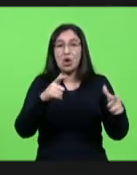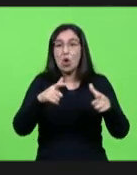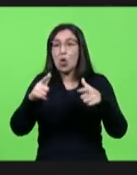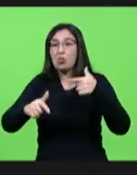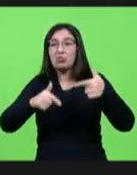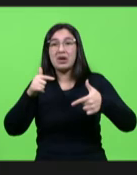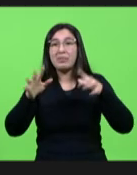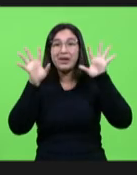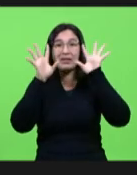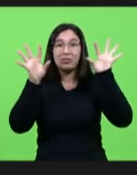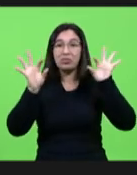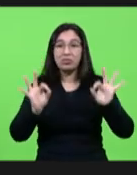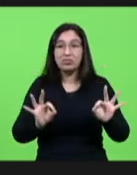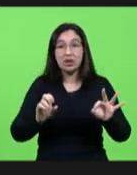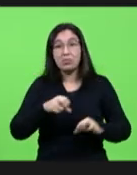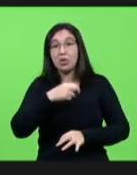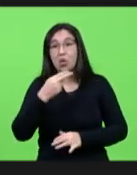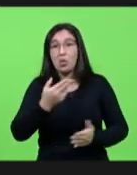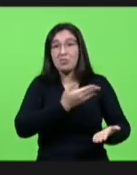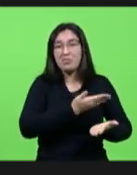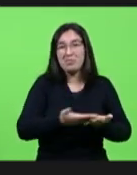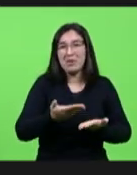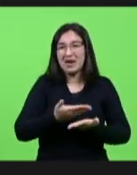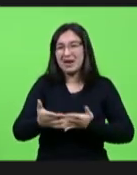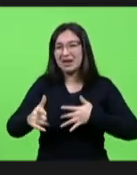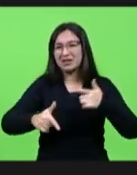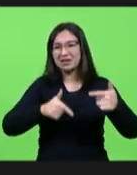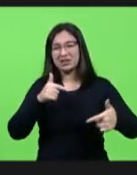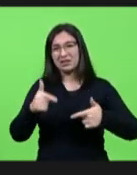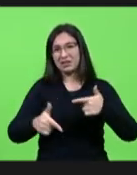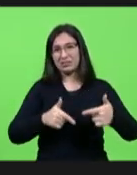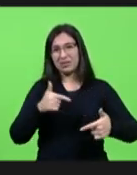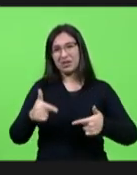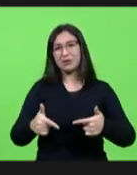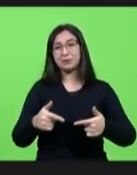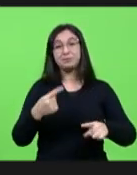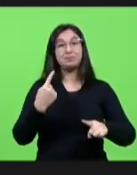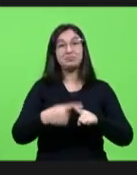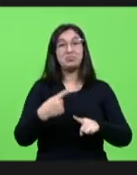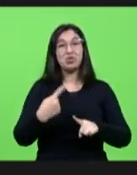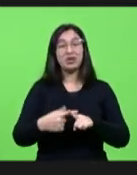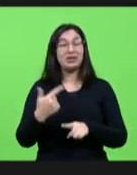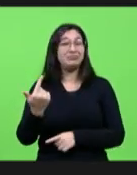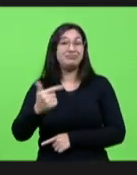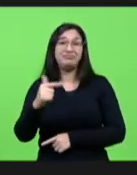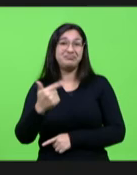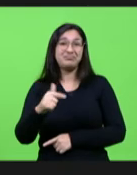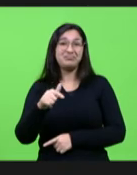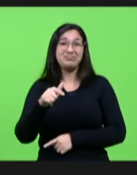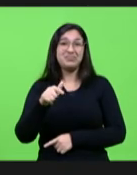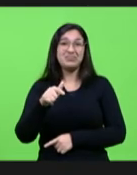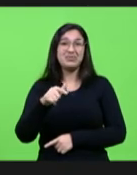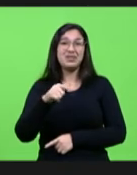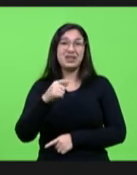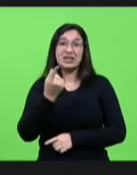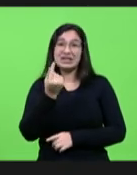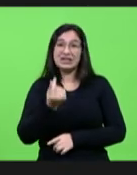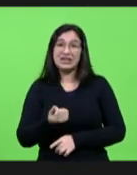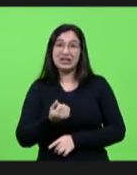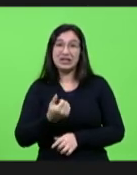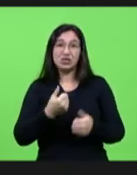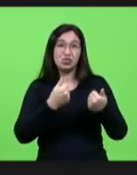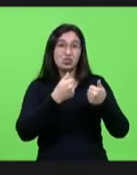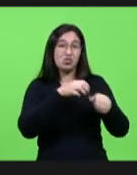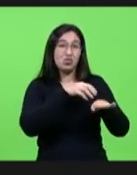porque perderam seus empregos em função de não poderem pegar um ônibus e estarem